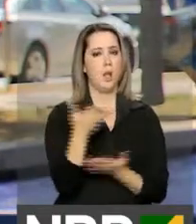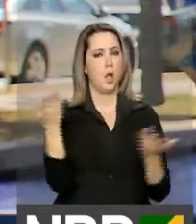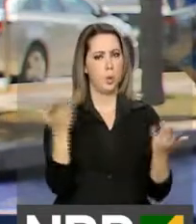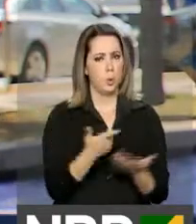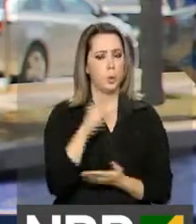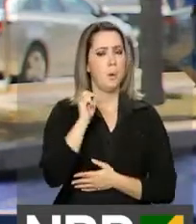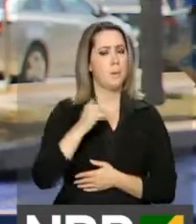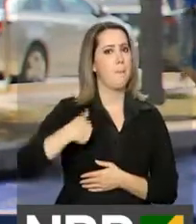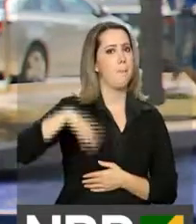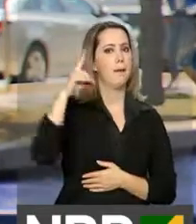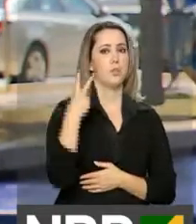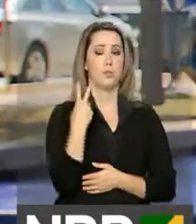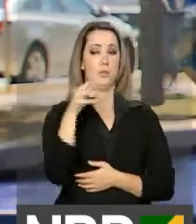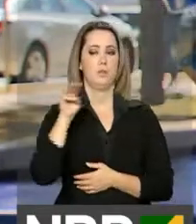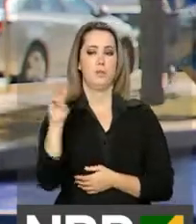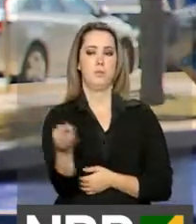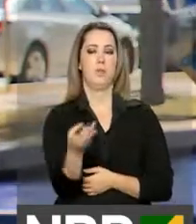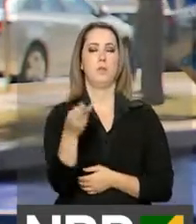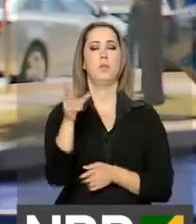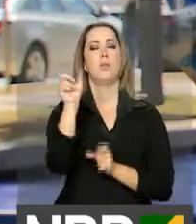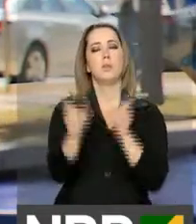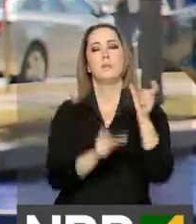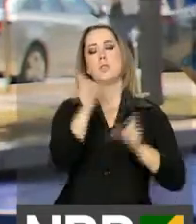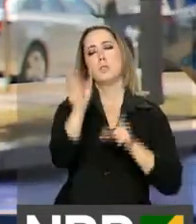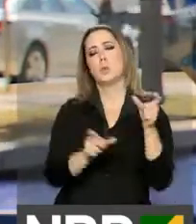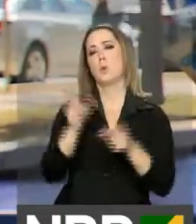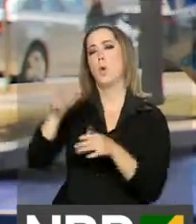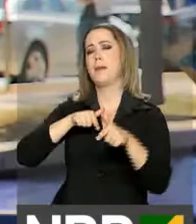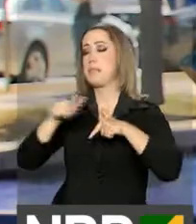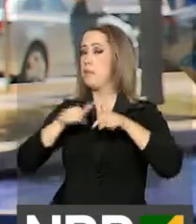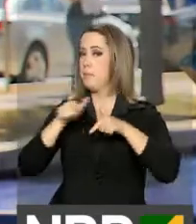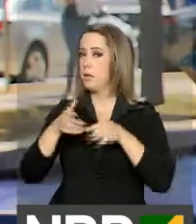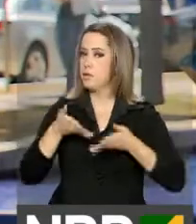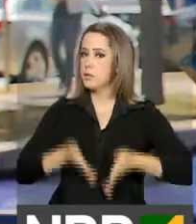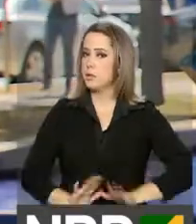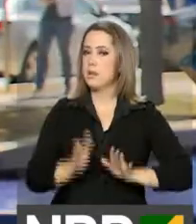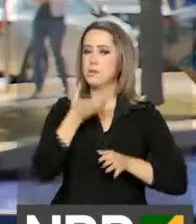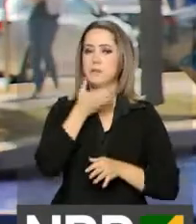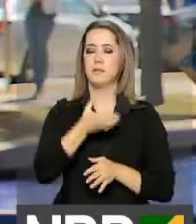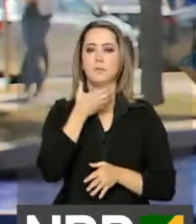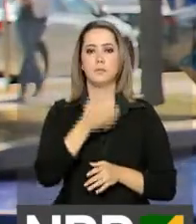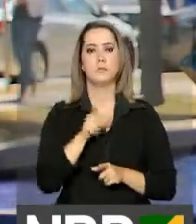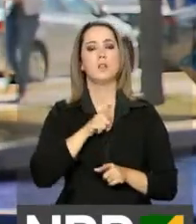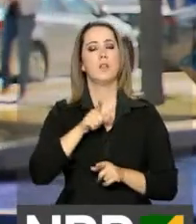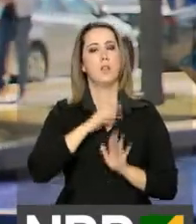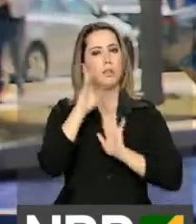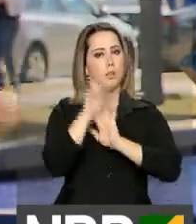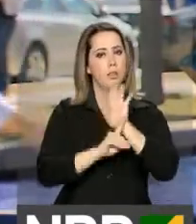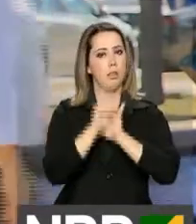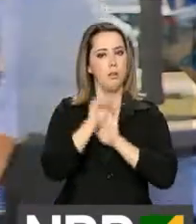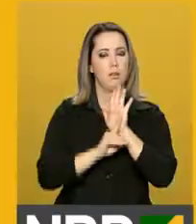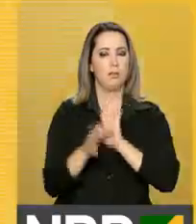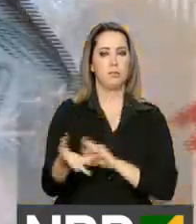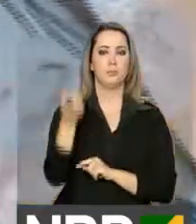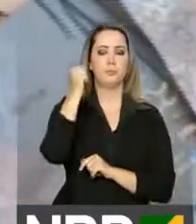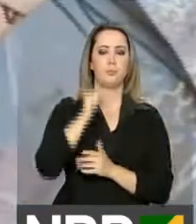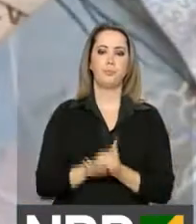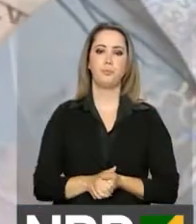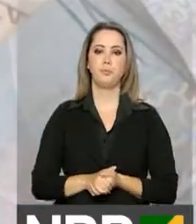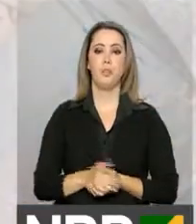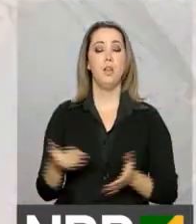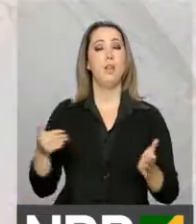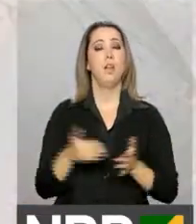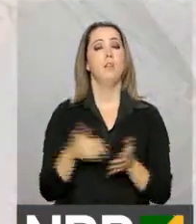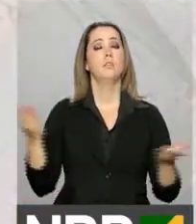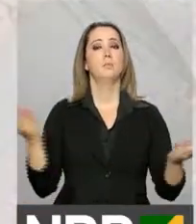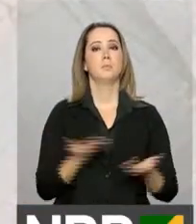lote, mais de 2 milhões e 500 mil trabalhadores nascidos em dezembro têm direito ao saque. Até agora,